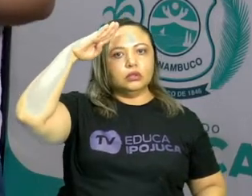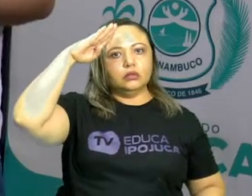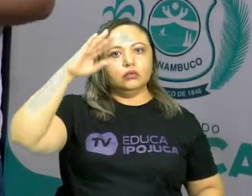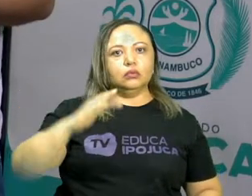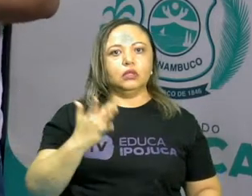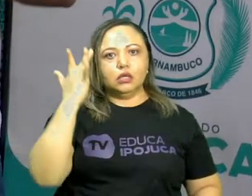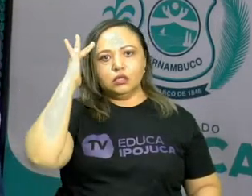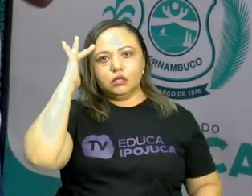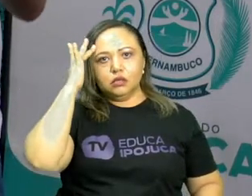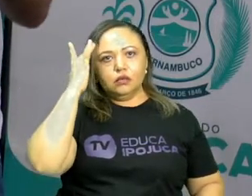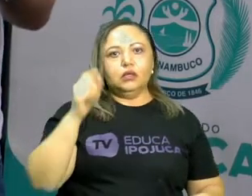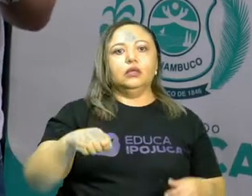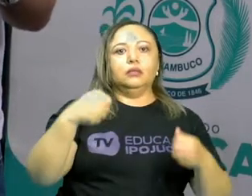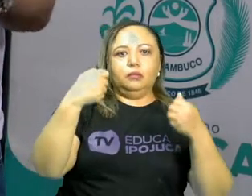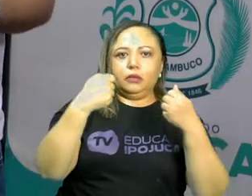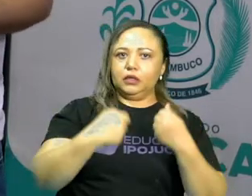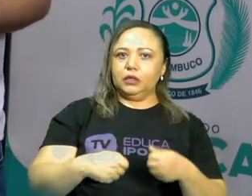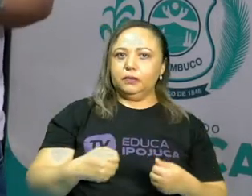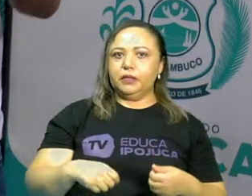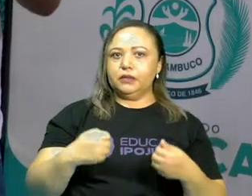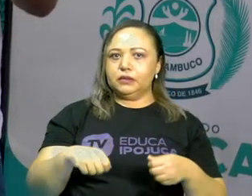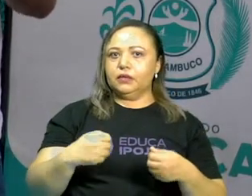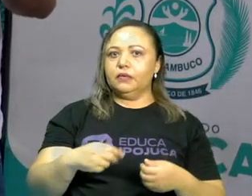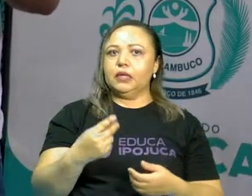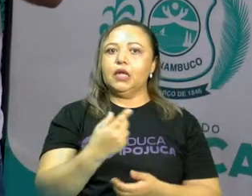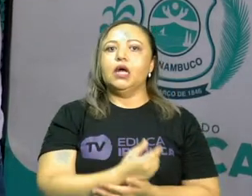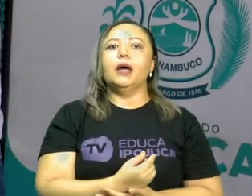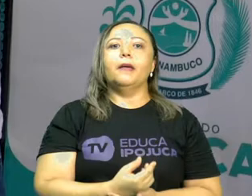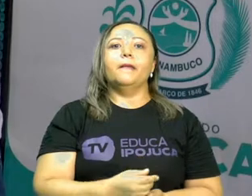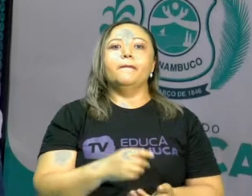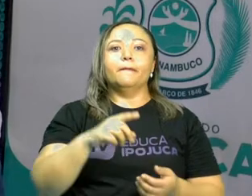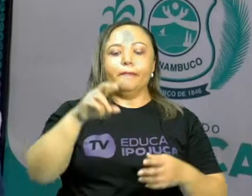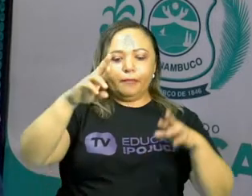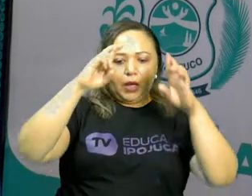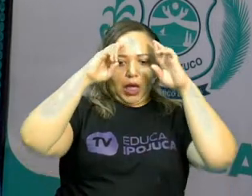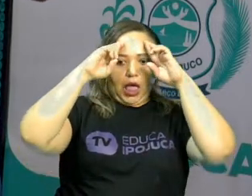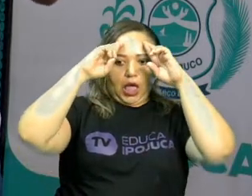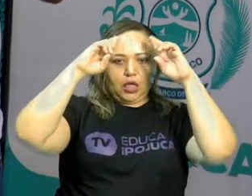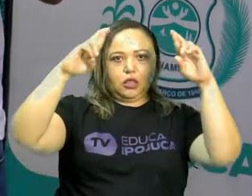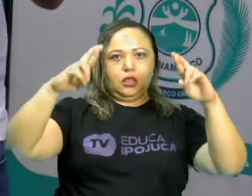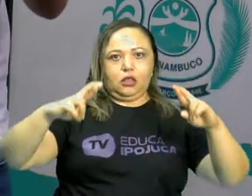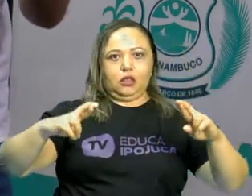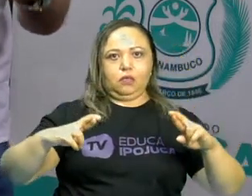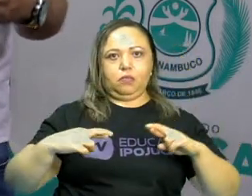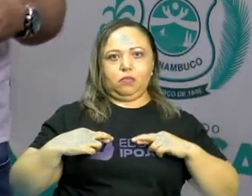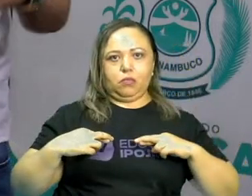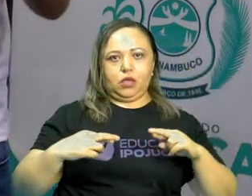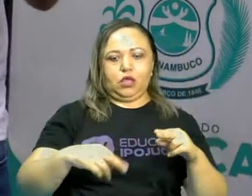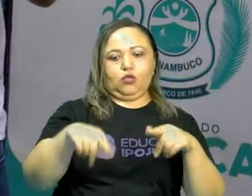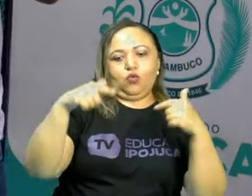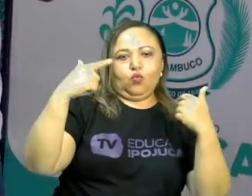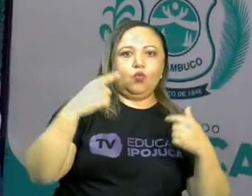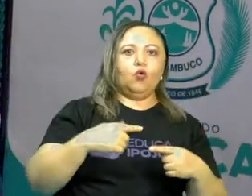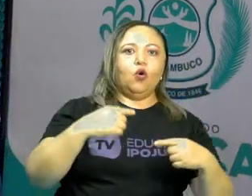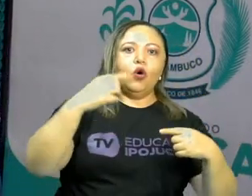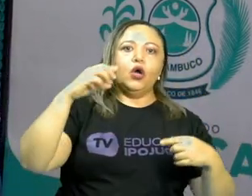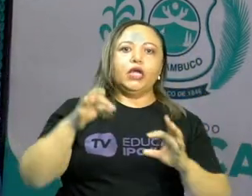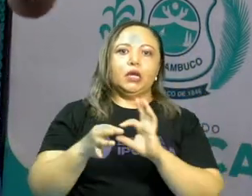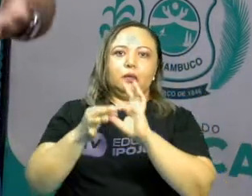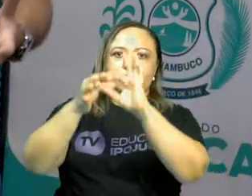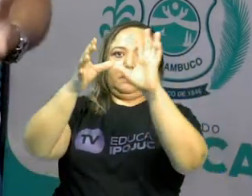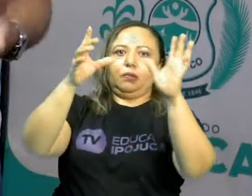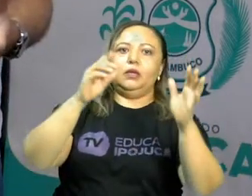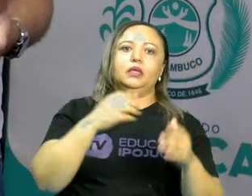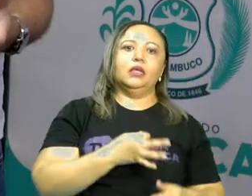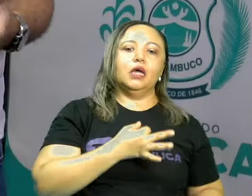recebia os militares. E que também deveria ser mais respeitado as suas opiniões políticas. Tem mais liberdade de